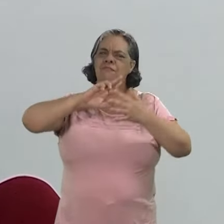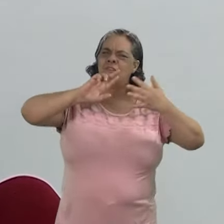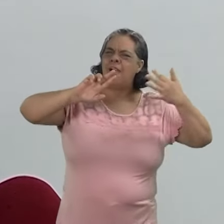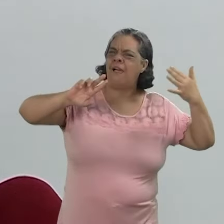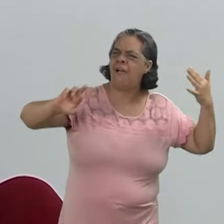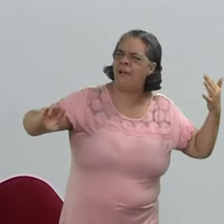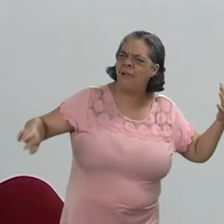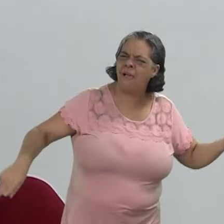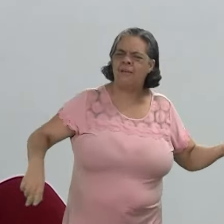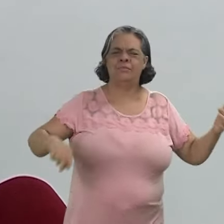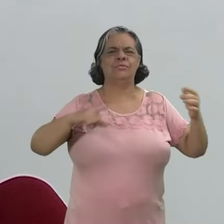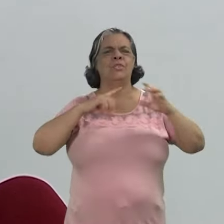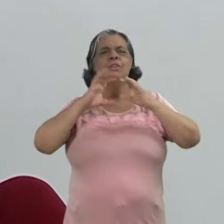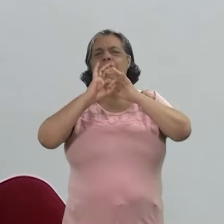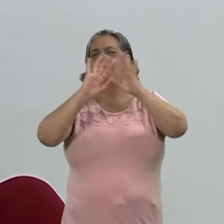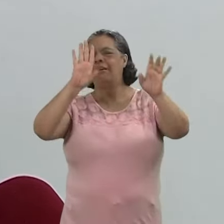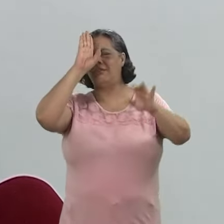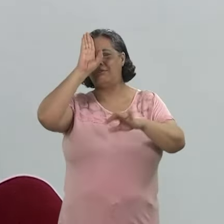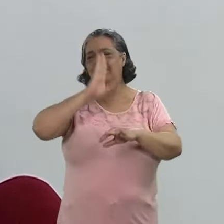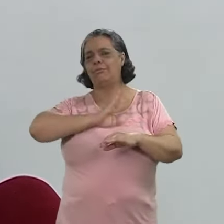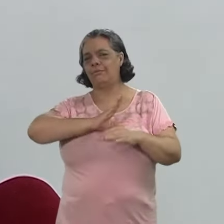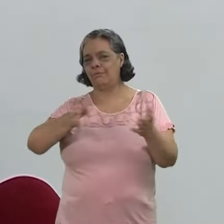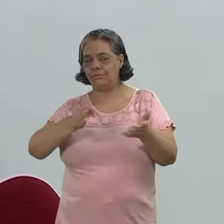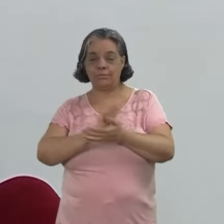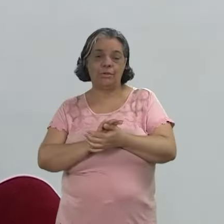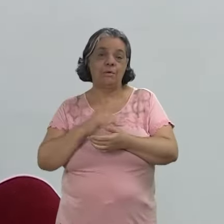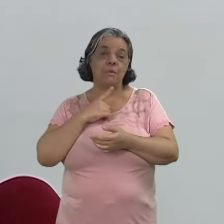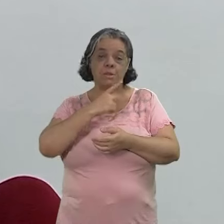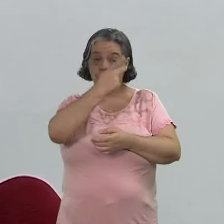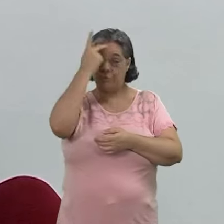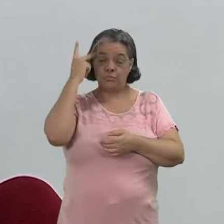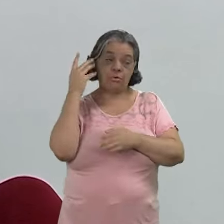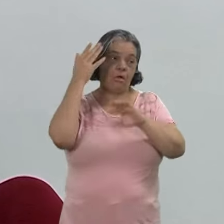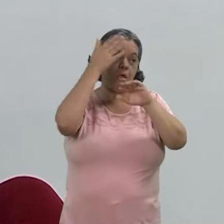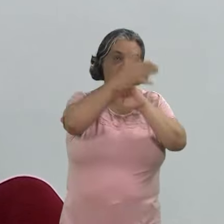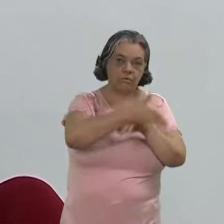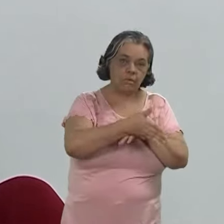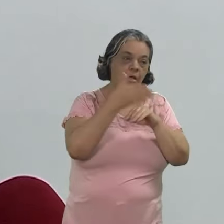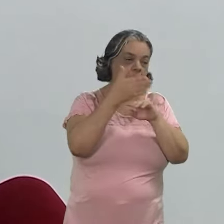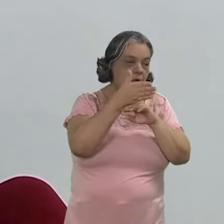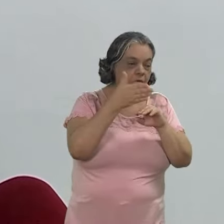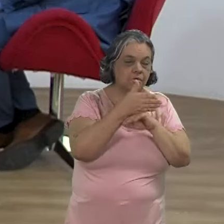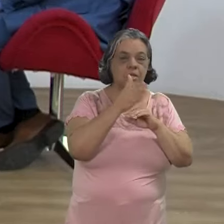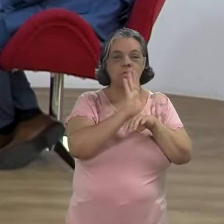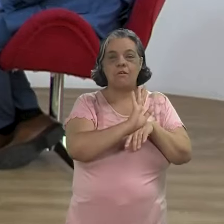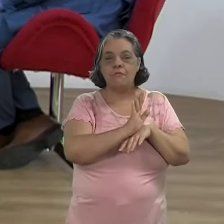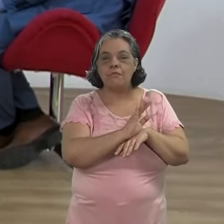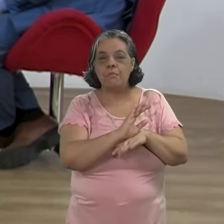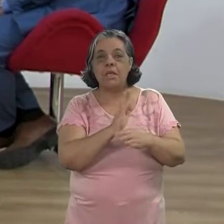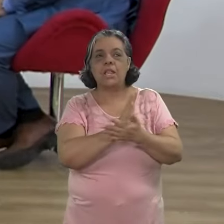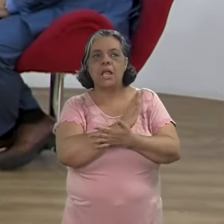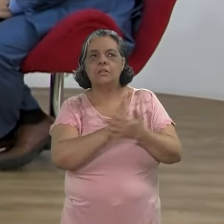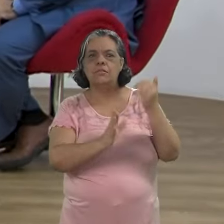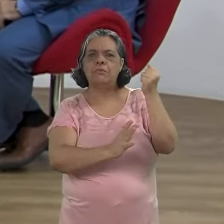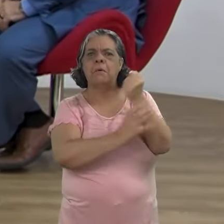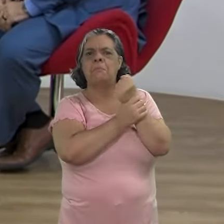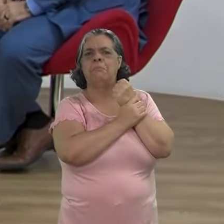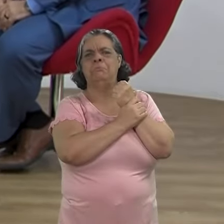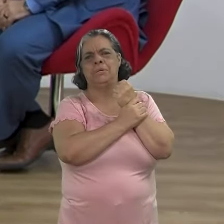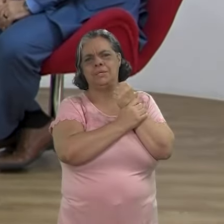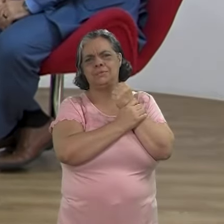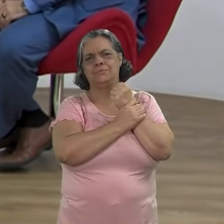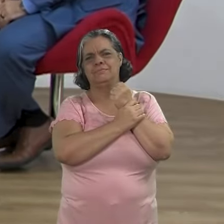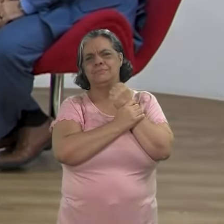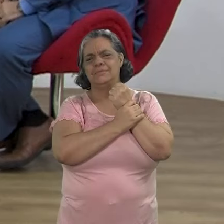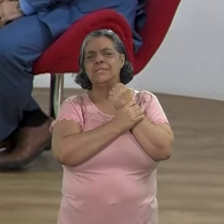gratuitos disponíveis, sem login, sem nada. Que é para as pessoas poderem acessar filmes que muitas vezes ficam presos